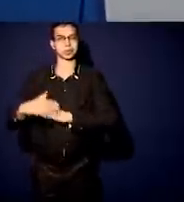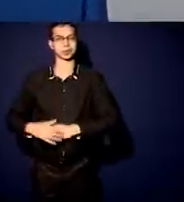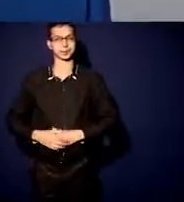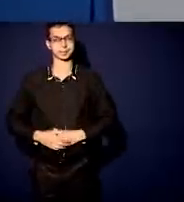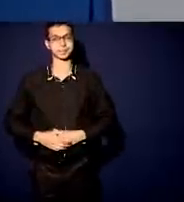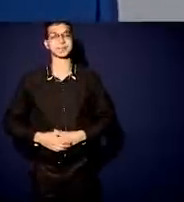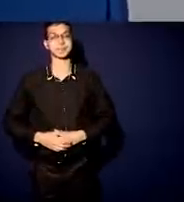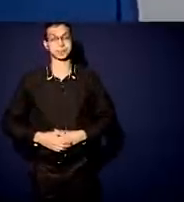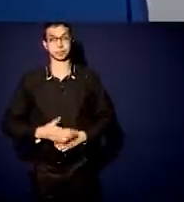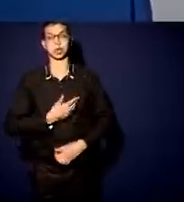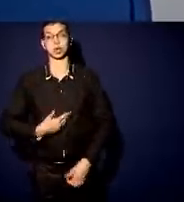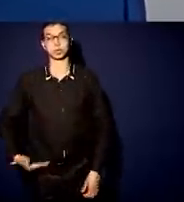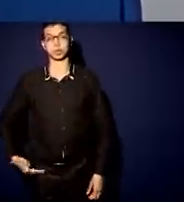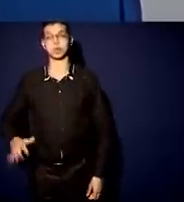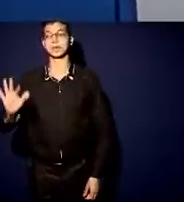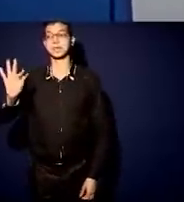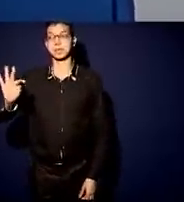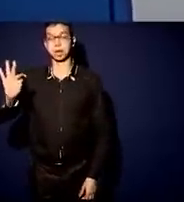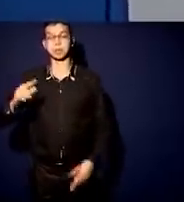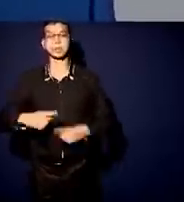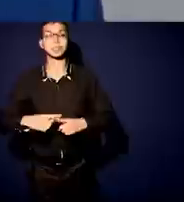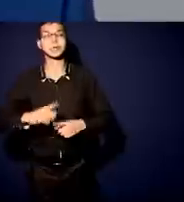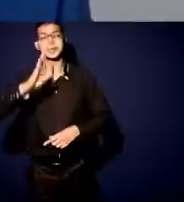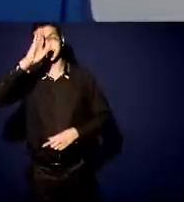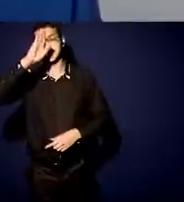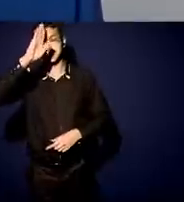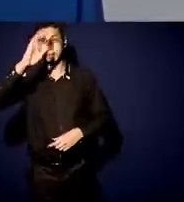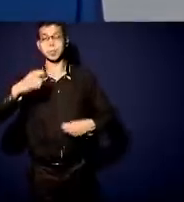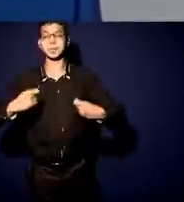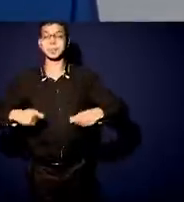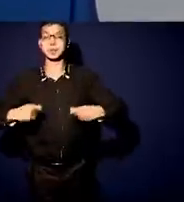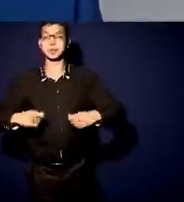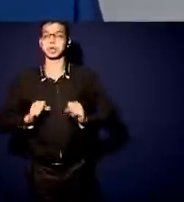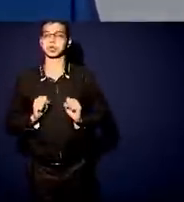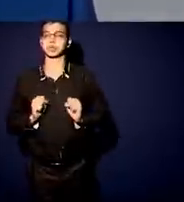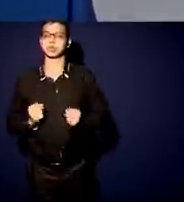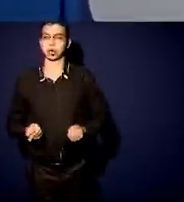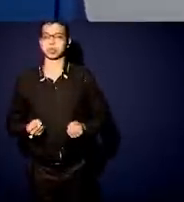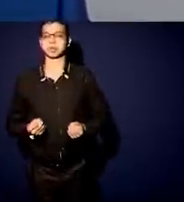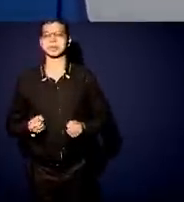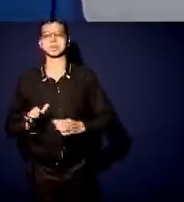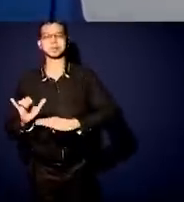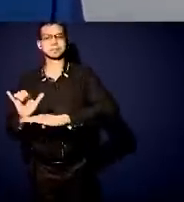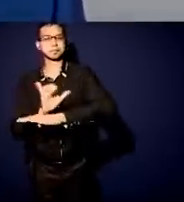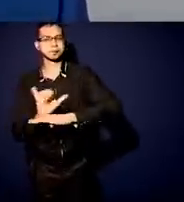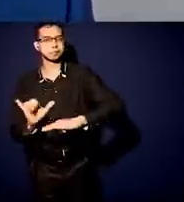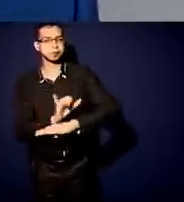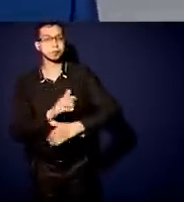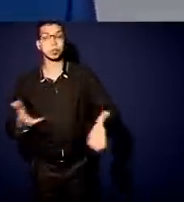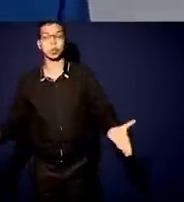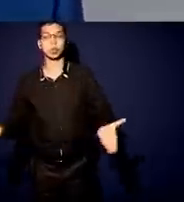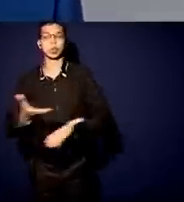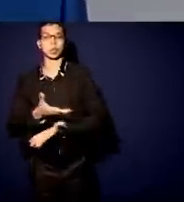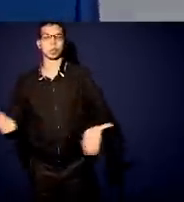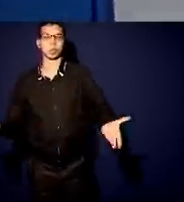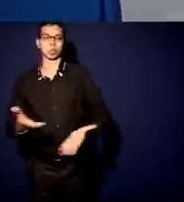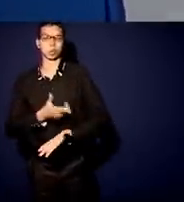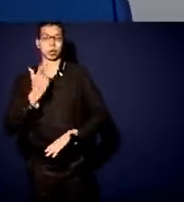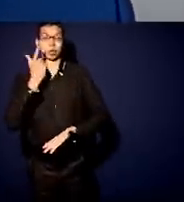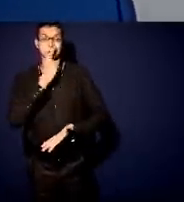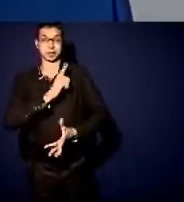federal, porque é fundamental compartilhar o esforço, compartilhar inteligências, para que a gente tenha ações coordenadas, principalmente